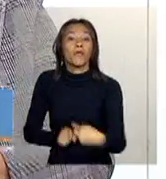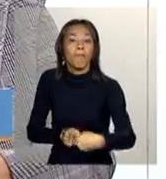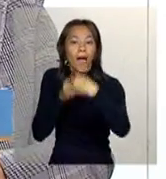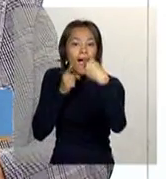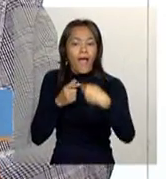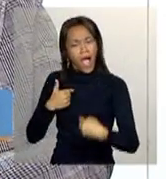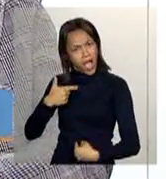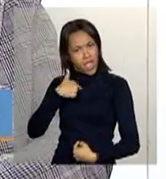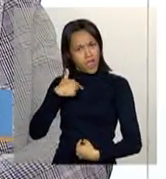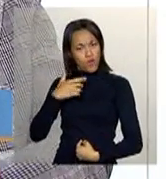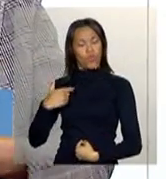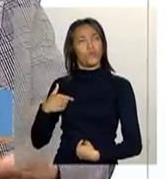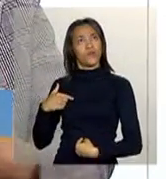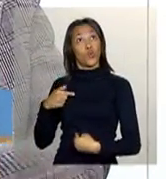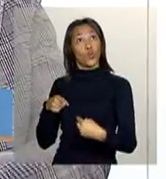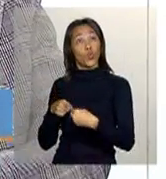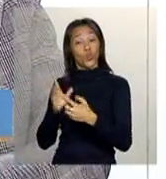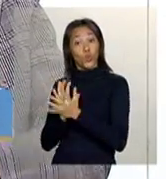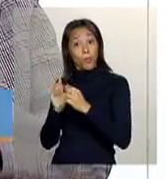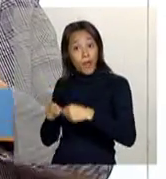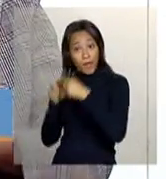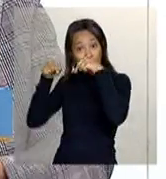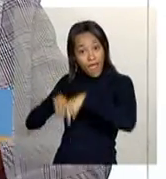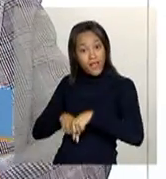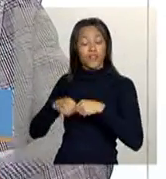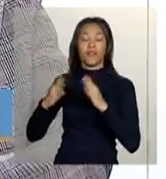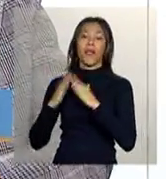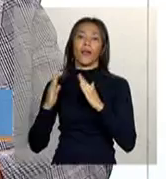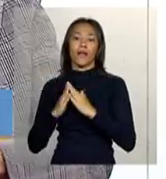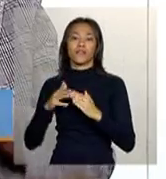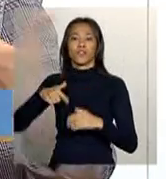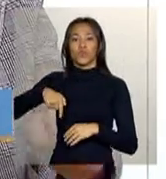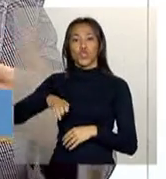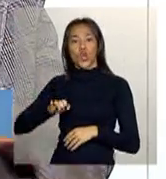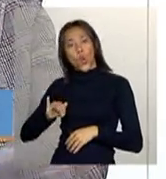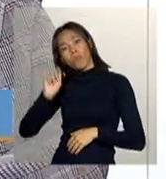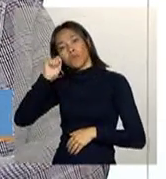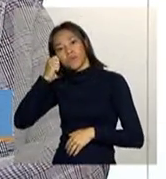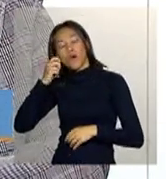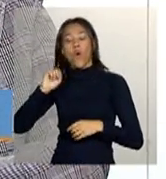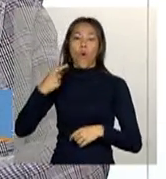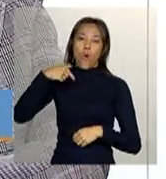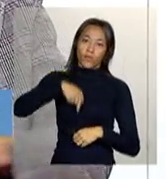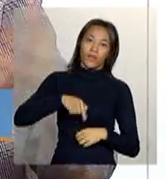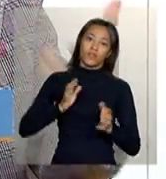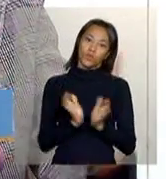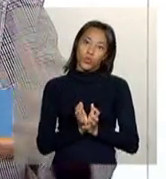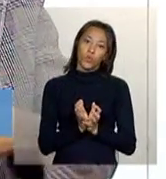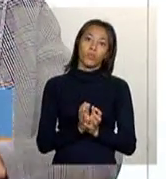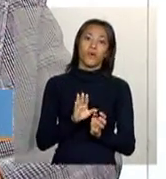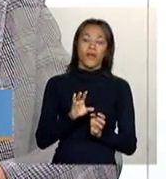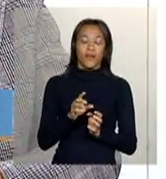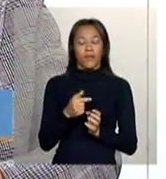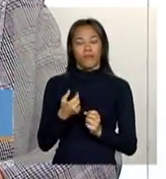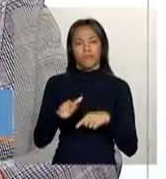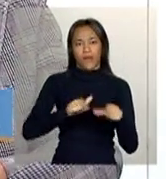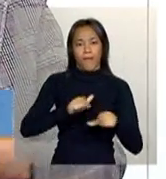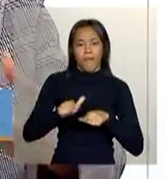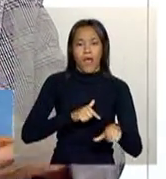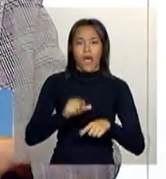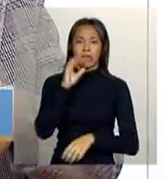realmente eu pertenço a isso, eu moro num quilombo, eu sou extrativista, eu tiro o meu viver das